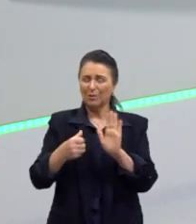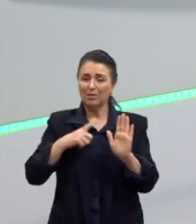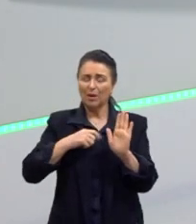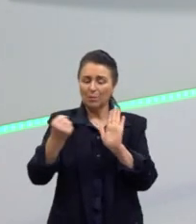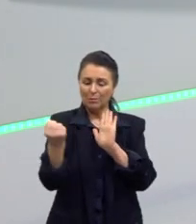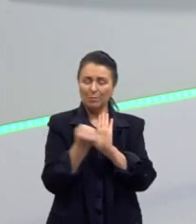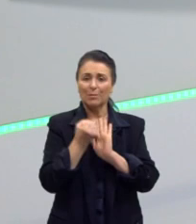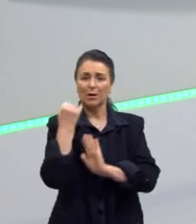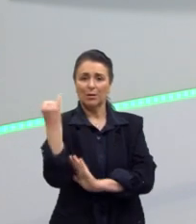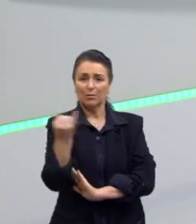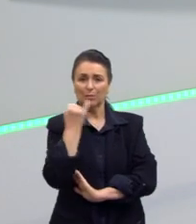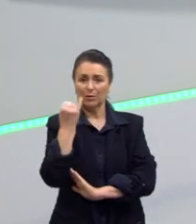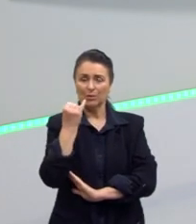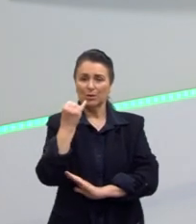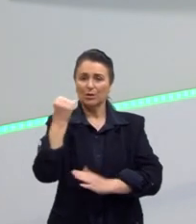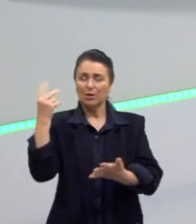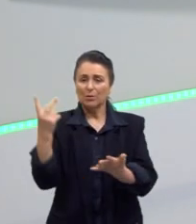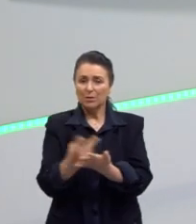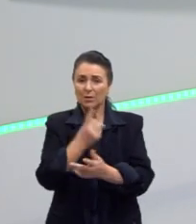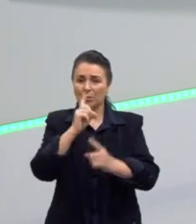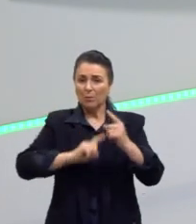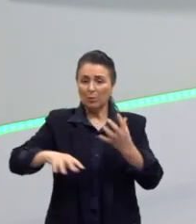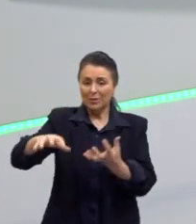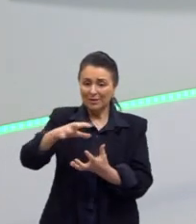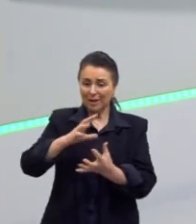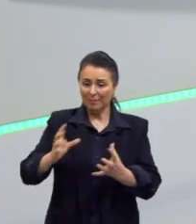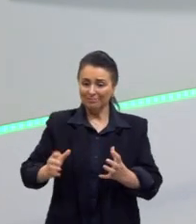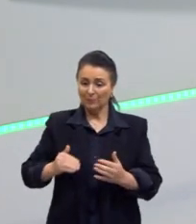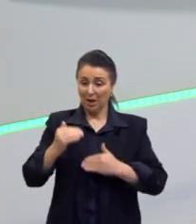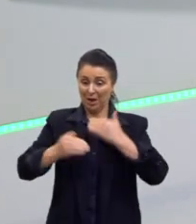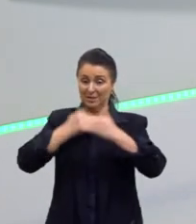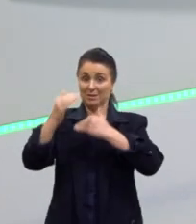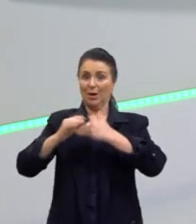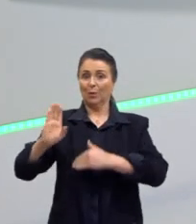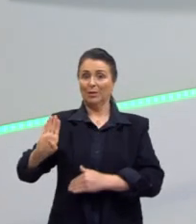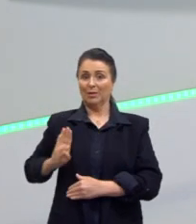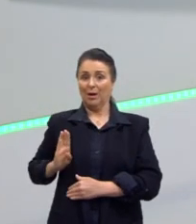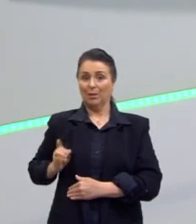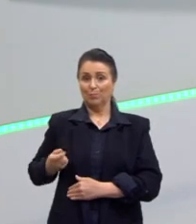de acontecer o auge da evolução dessa burguesia, certo?